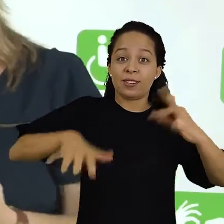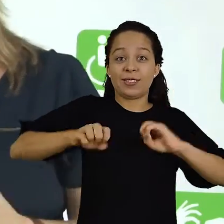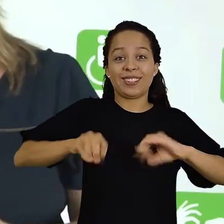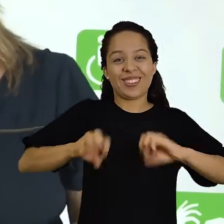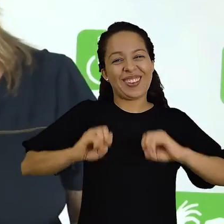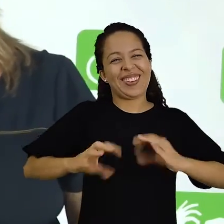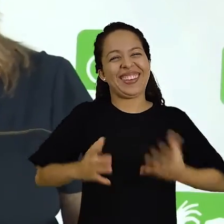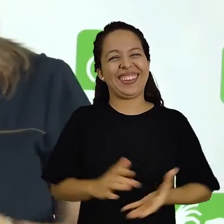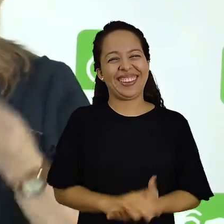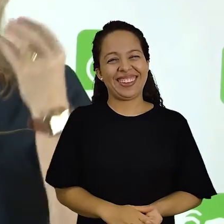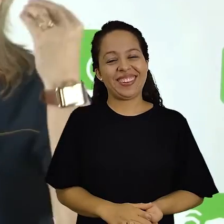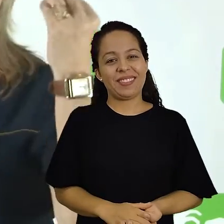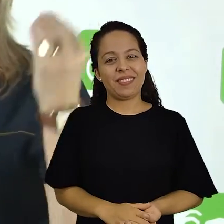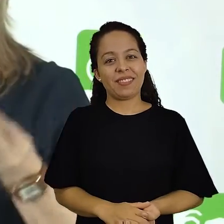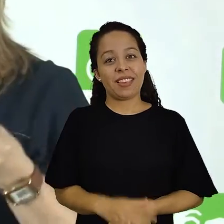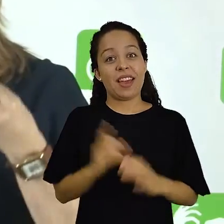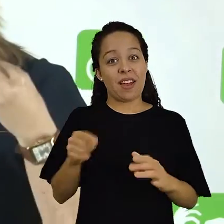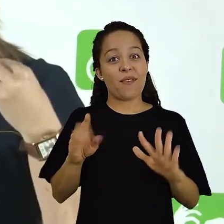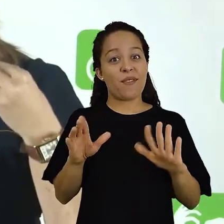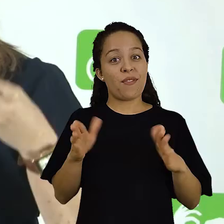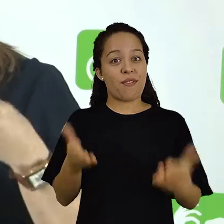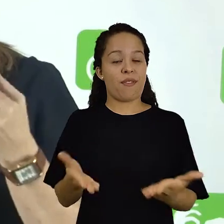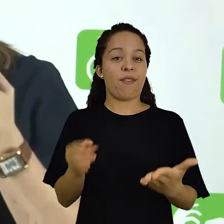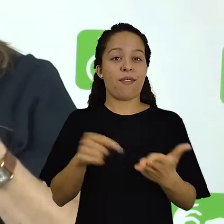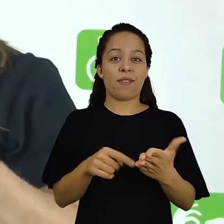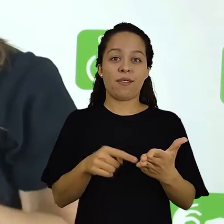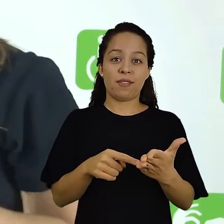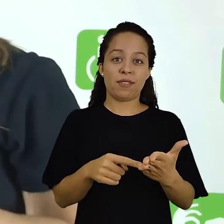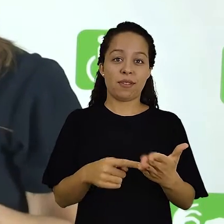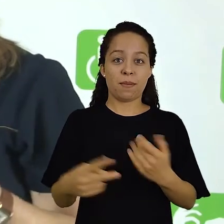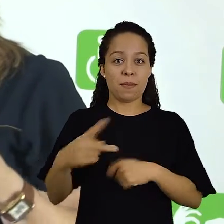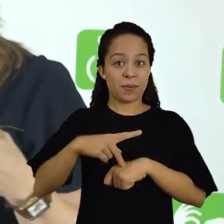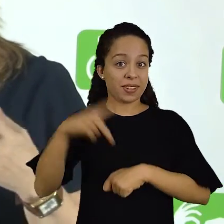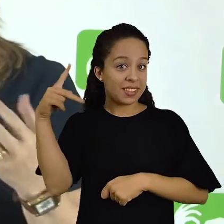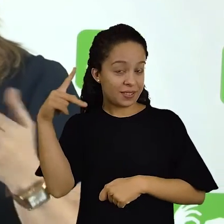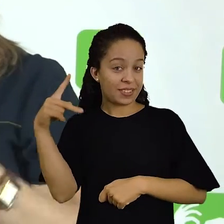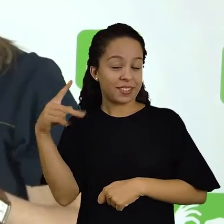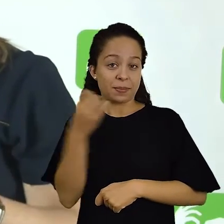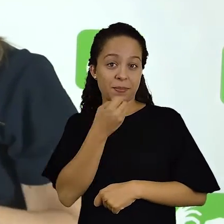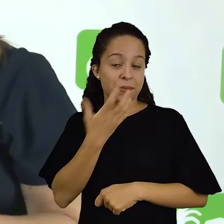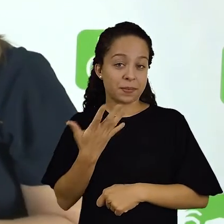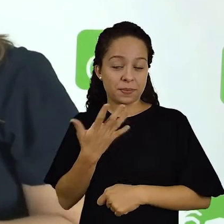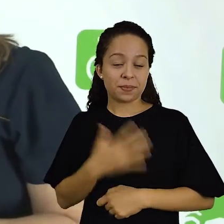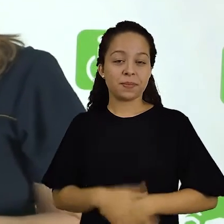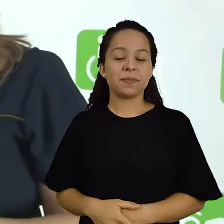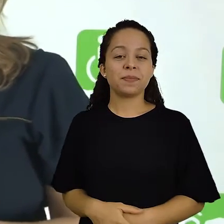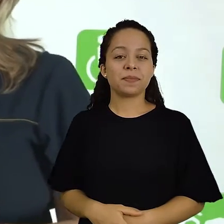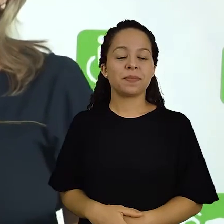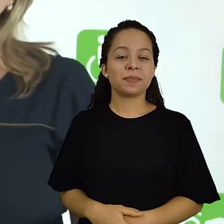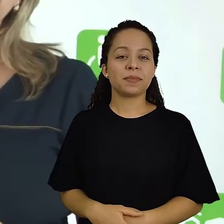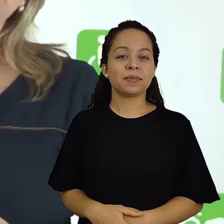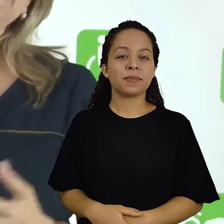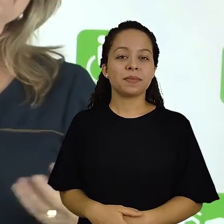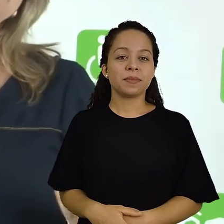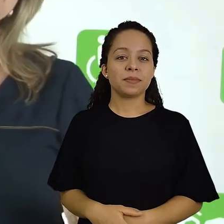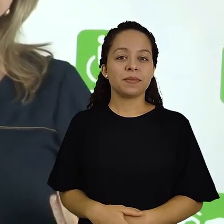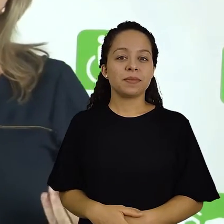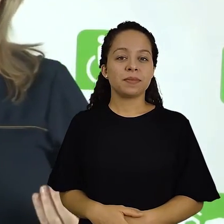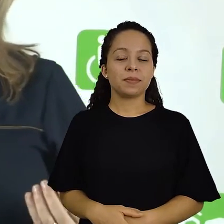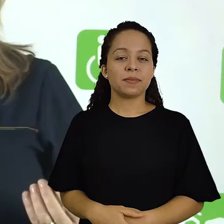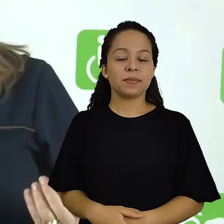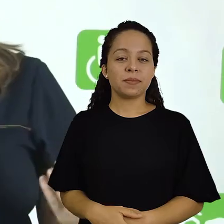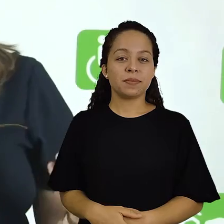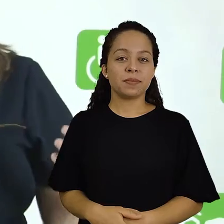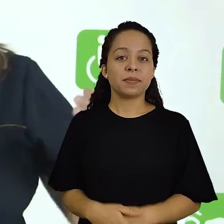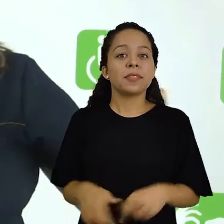na área de tecnologias educacionais, que é o foco da nossa pós-graduação. Pode ser em relação